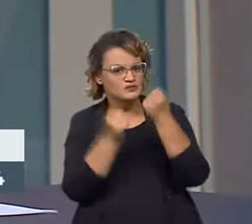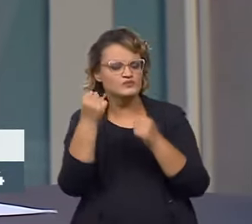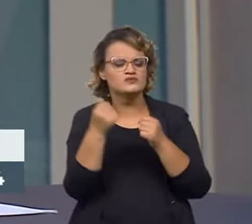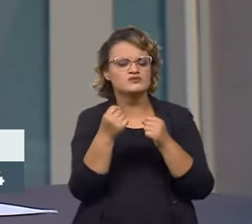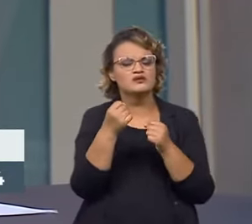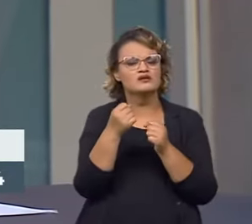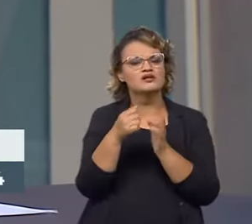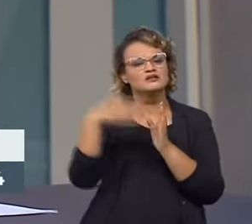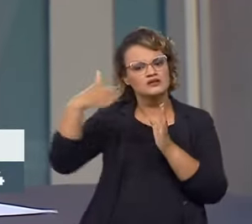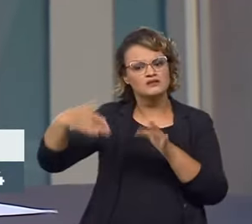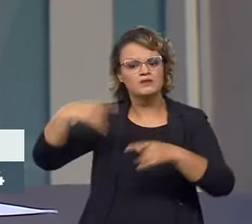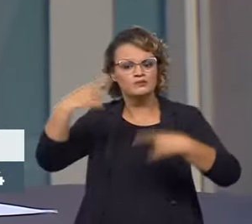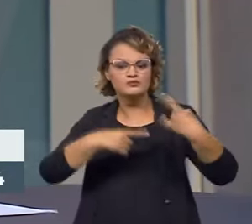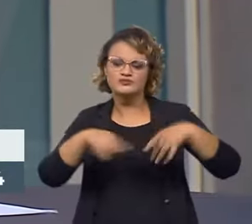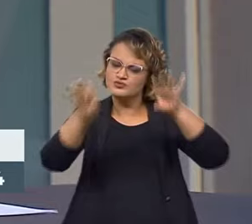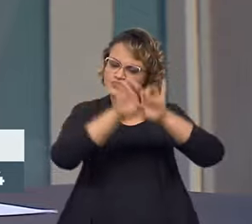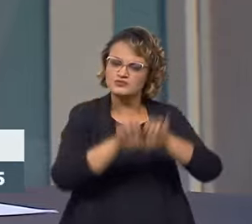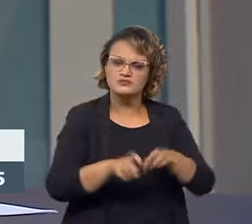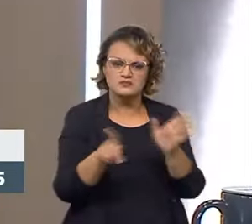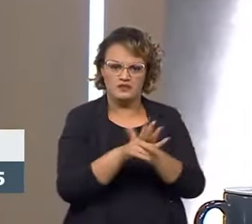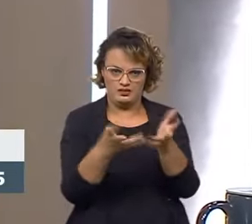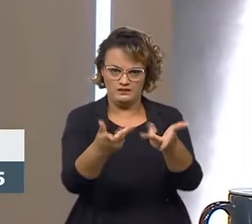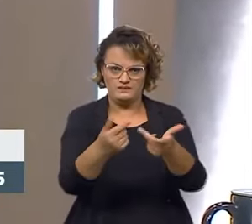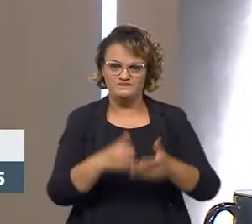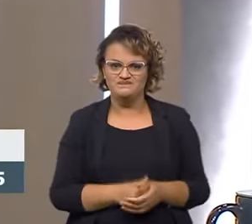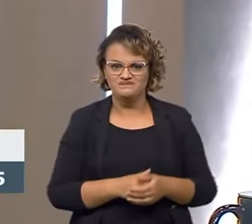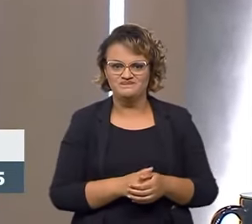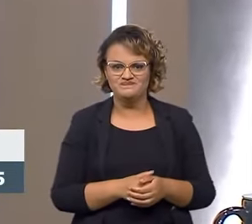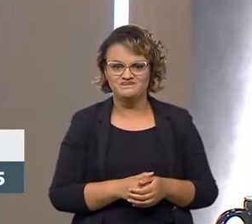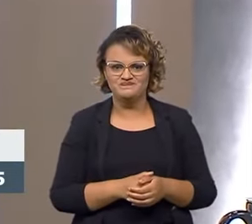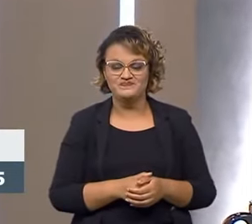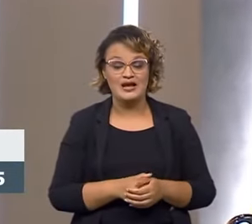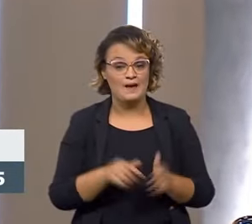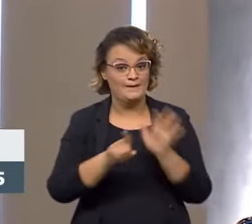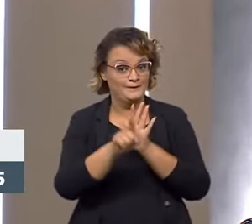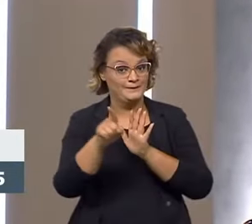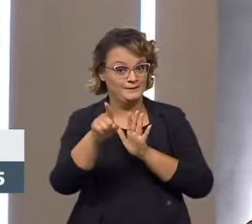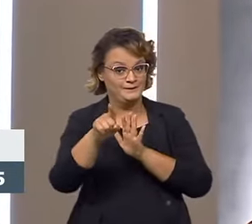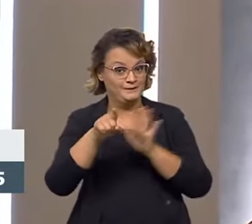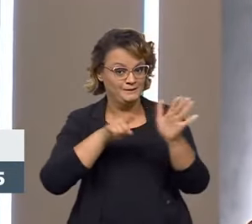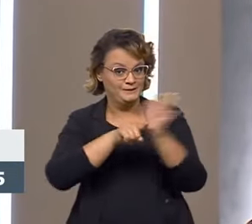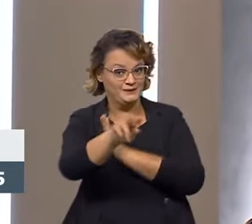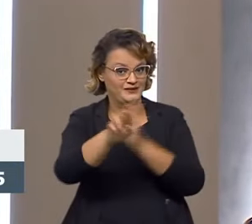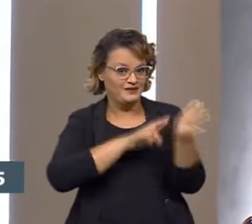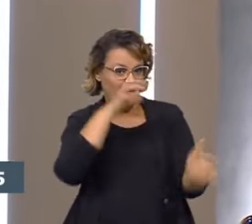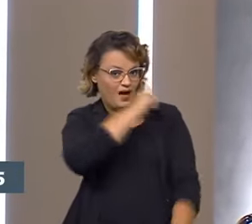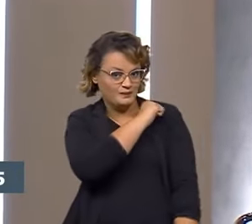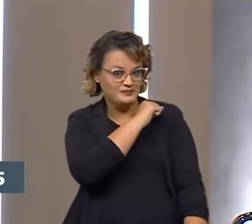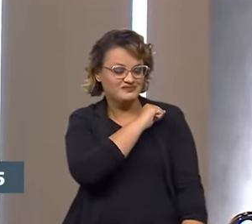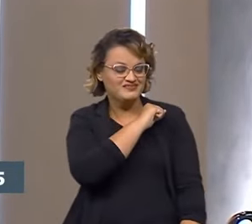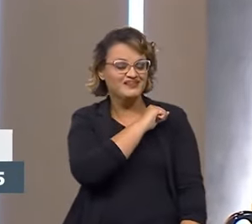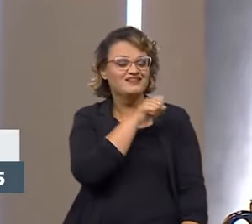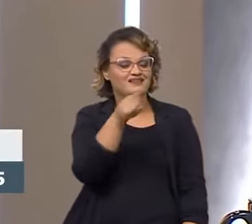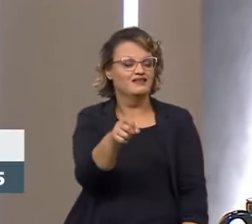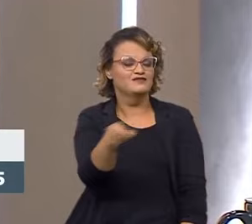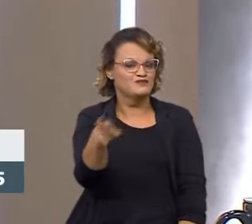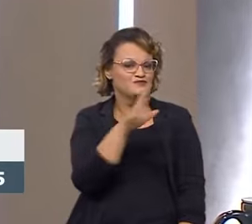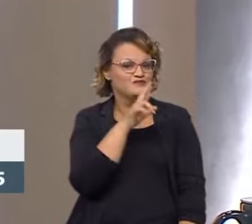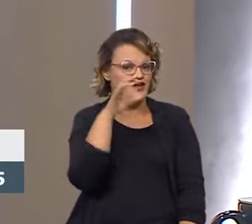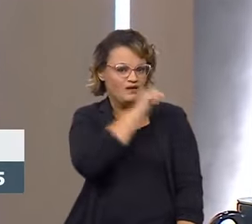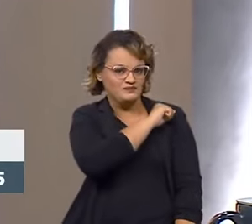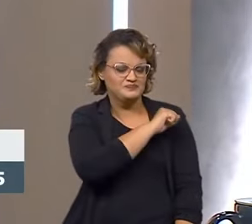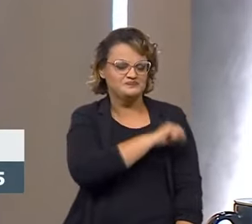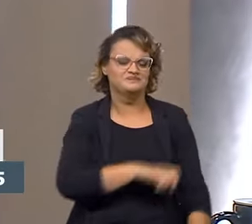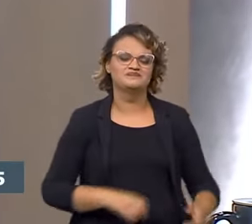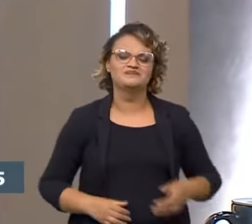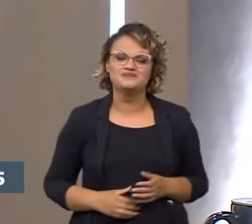passa por uma política de infraestrutura da qualidade. Chegou o momento do nosso debate pronto. Eu vou fazer perguntas para o nosso entrevistado